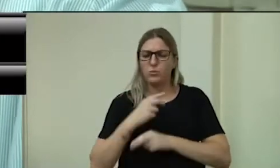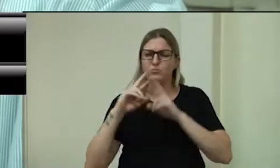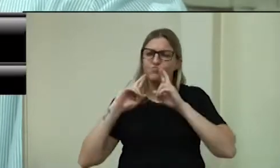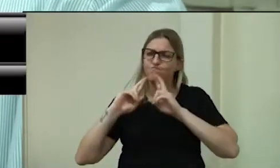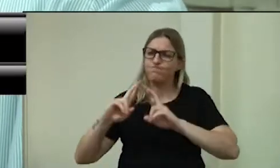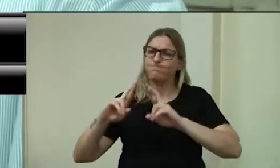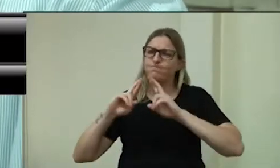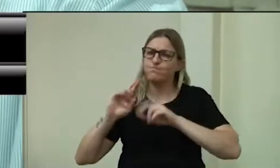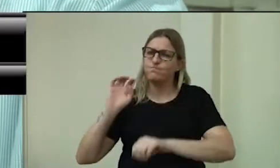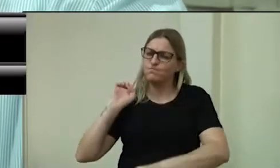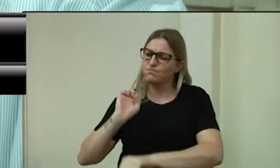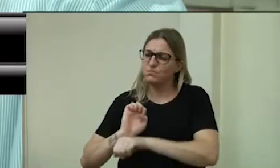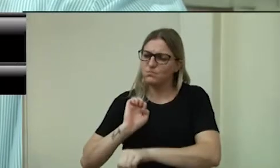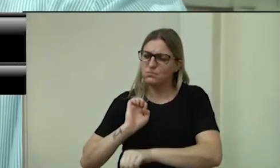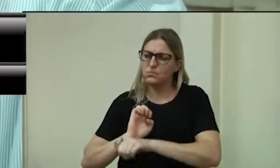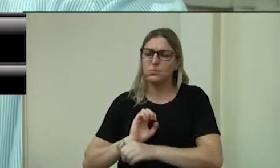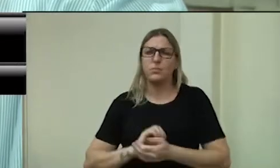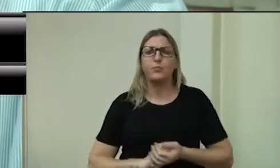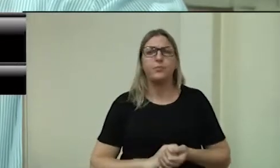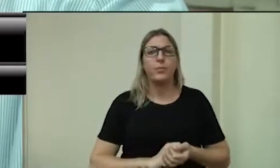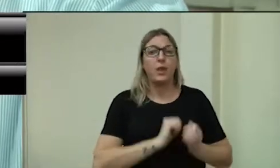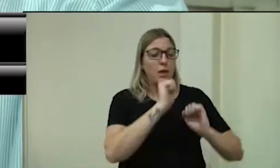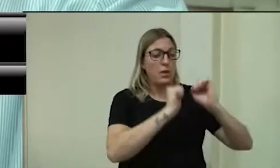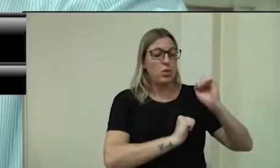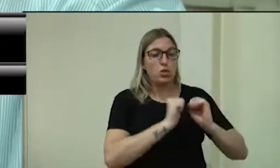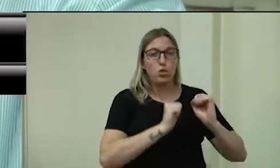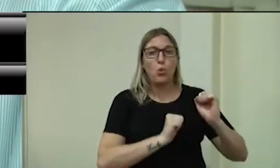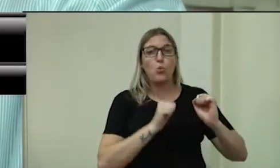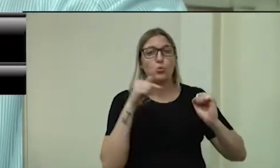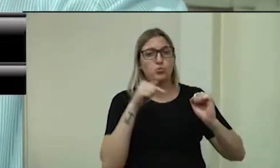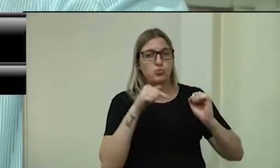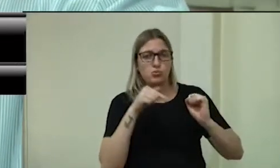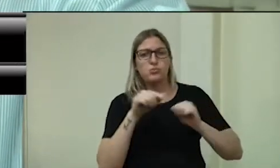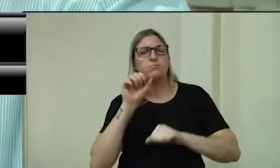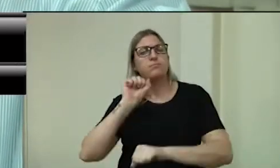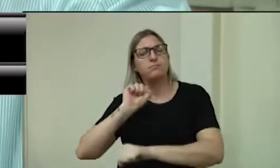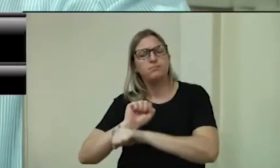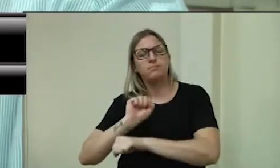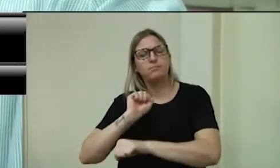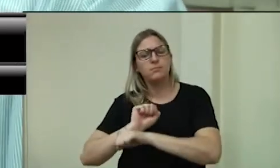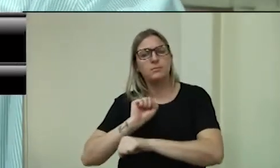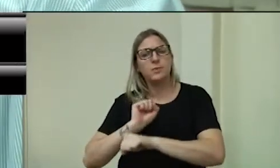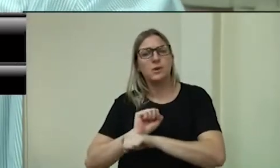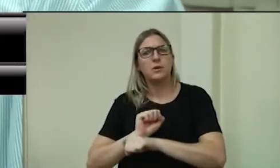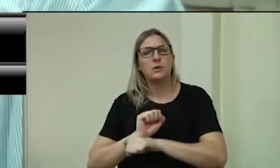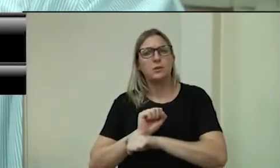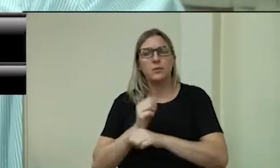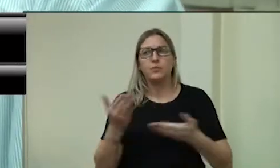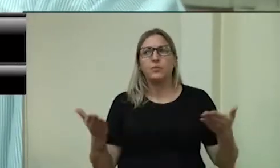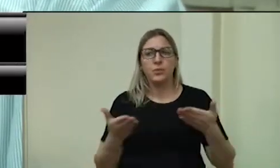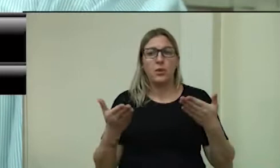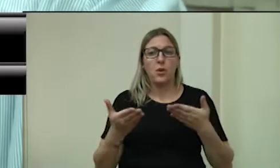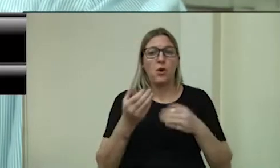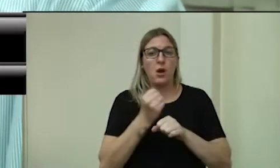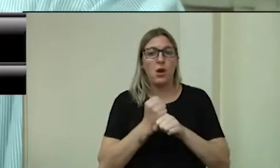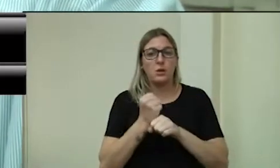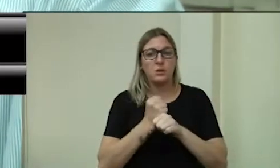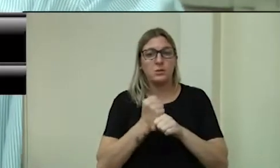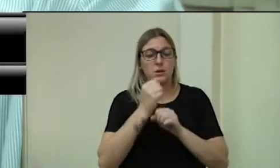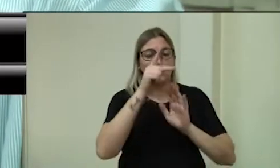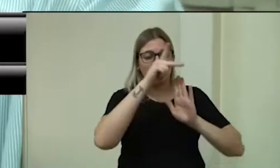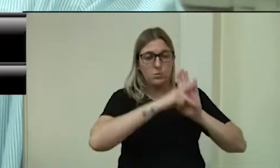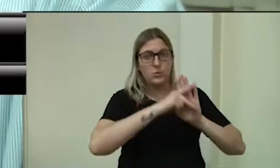as indústrias, estão esperando. Esse ano é um projeto que,